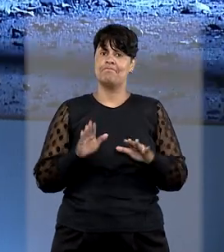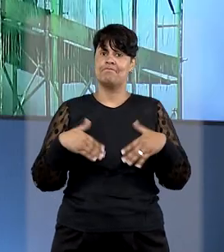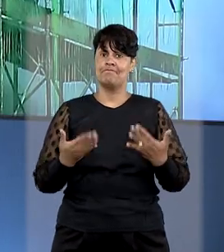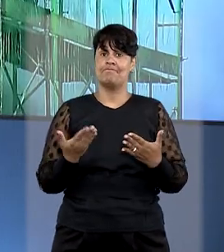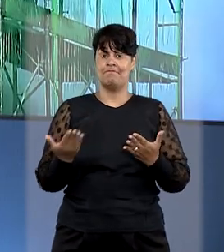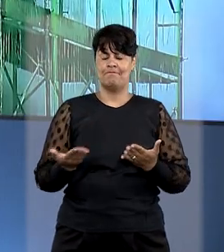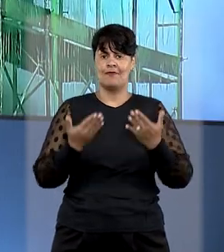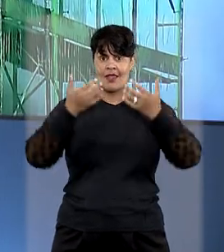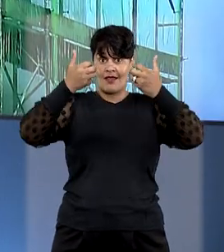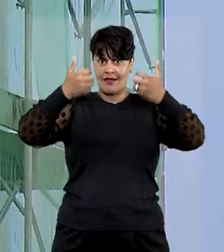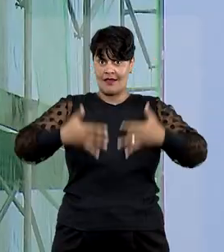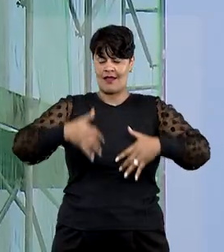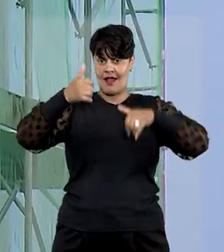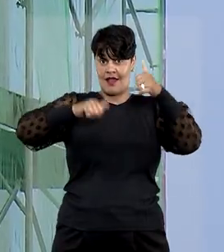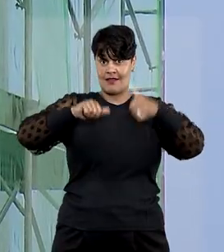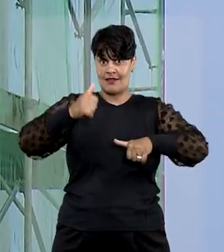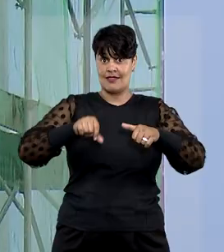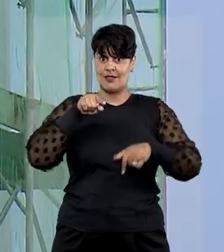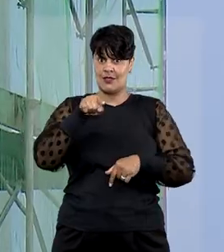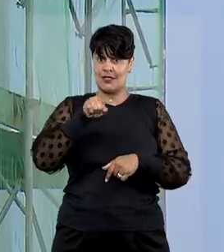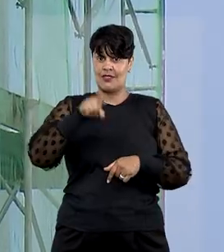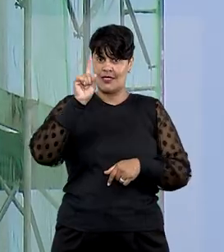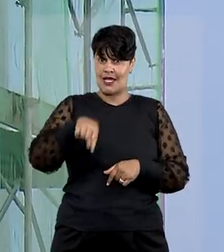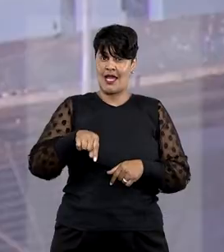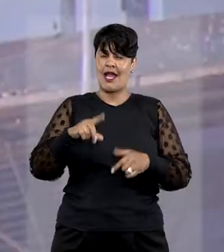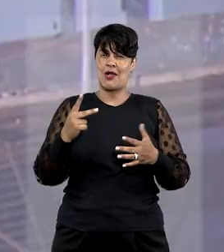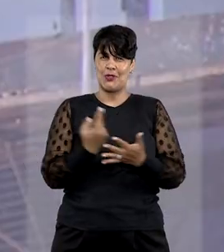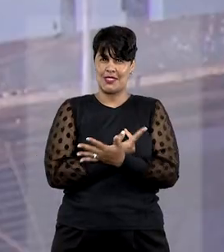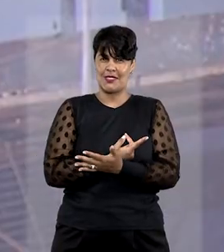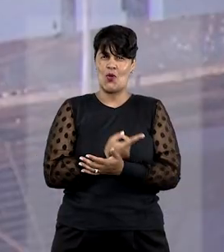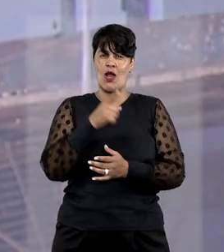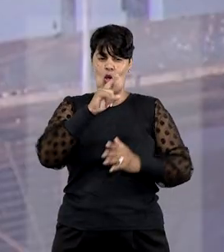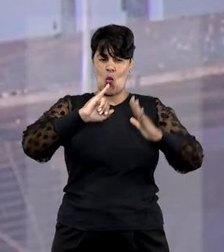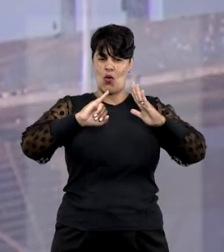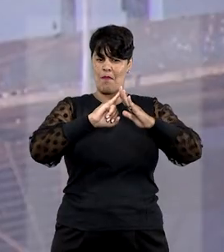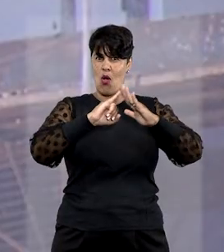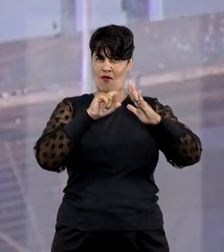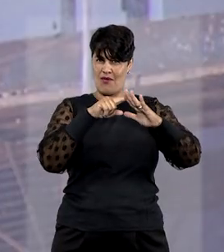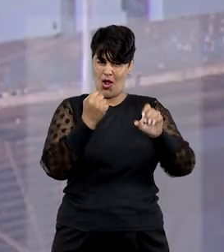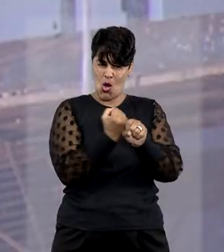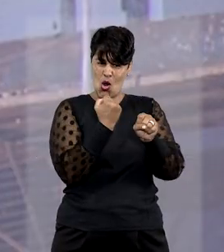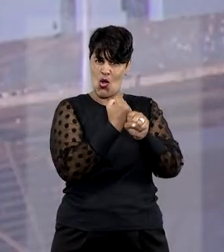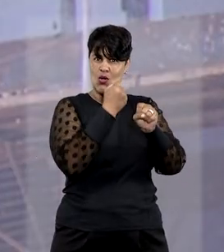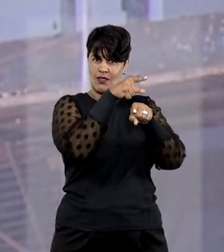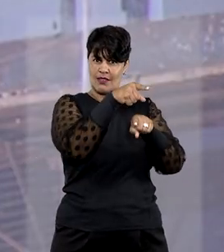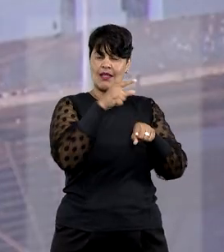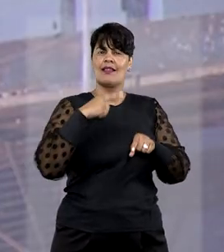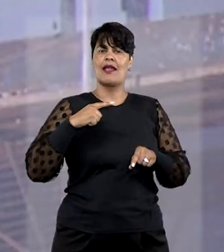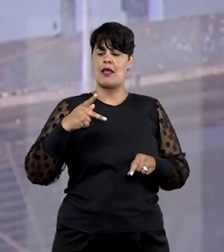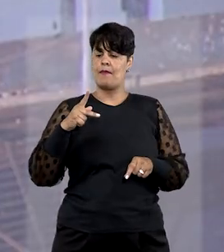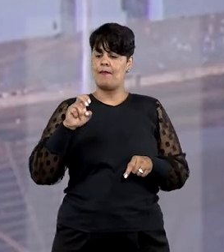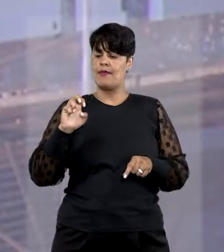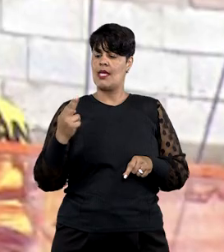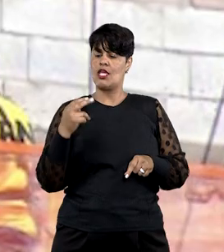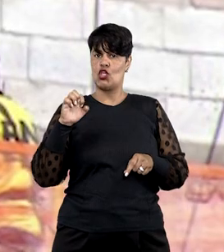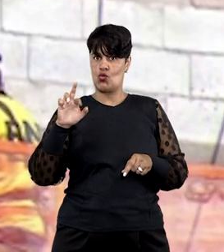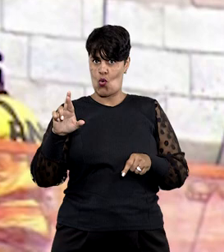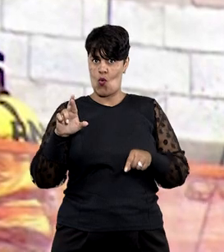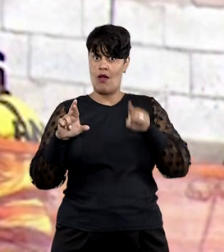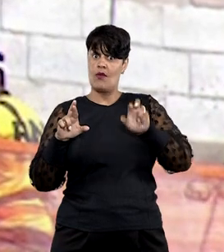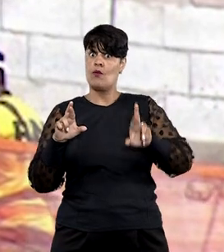execução de título extrajudicial em que foi penhorado o imóvel em construção pertencente a um casal de idosos.